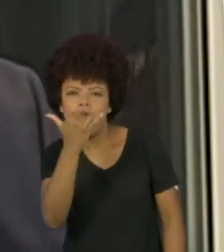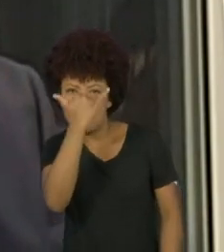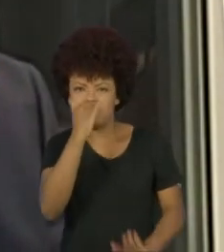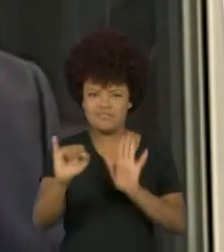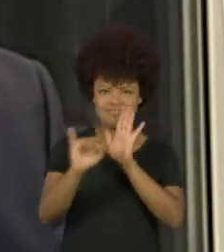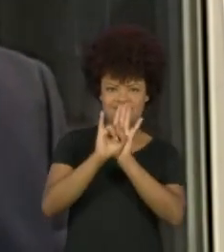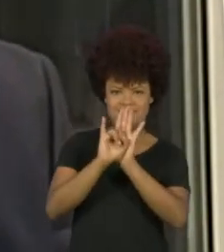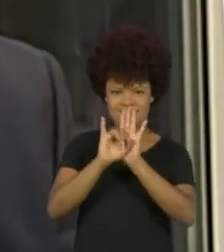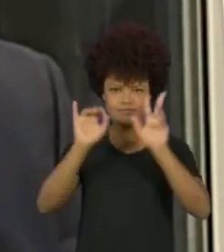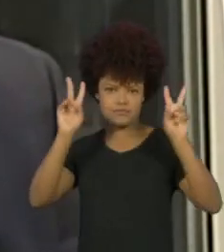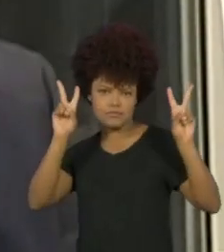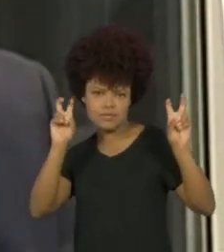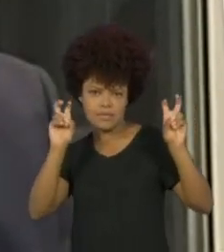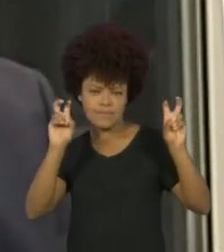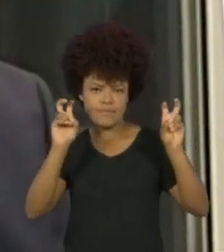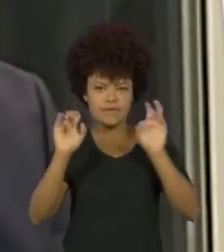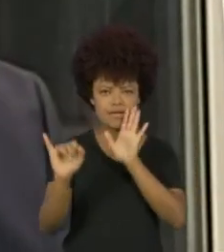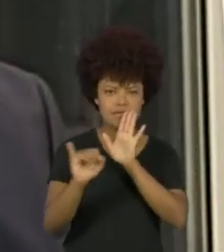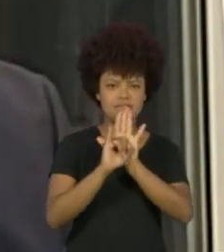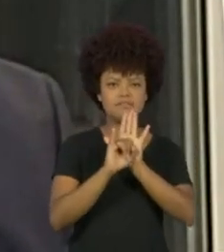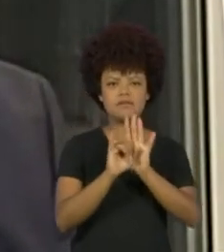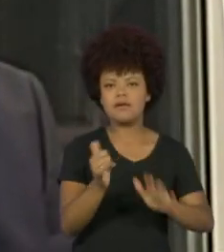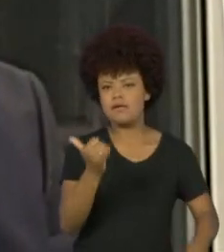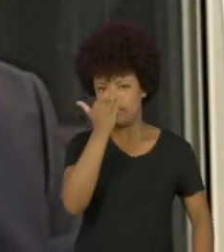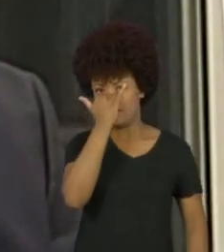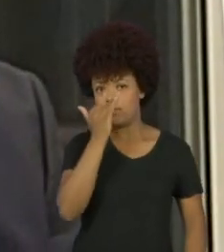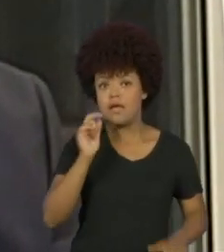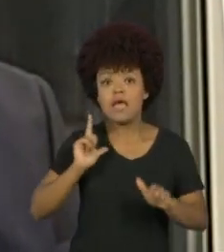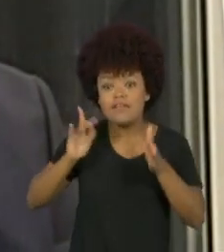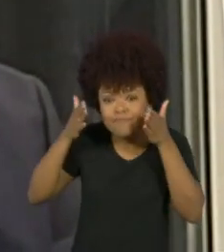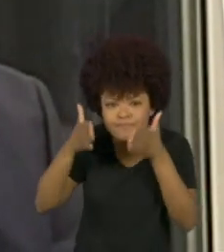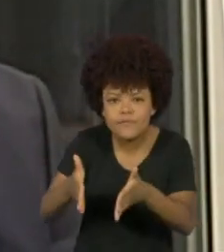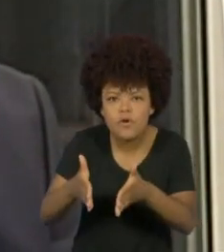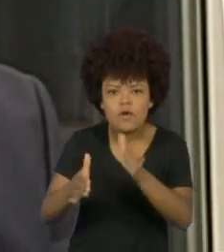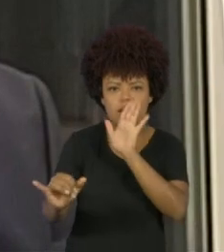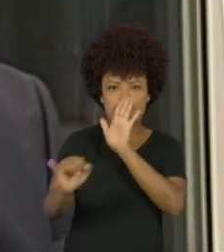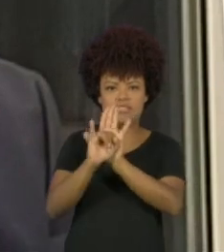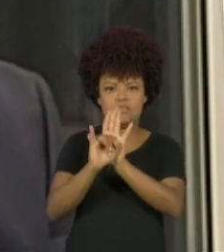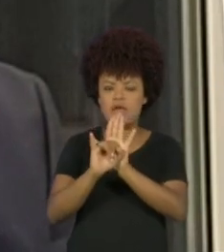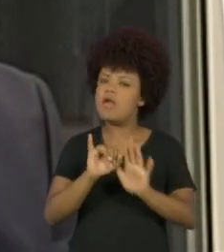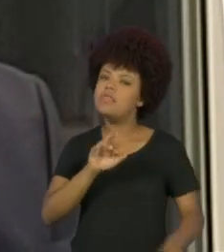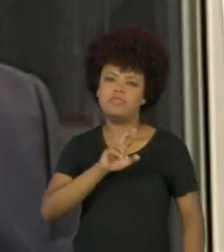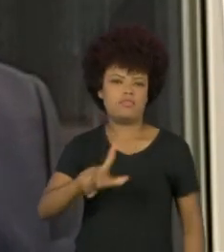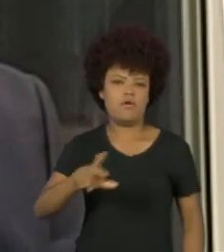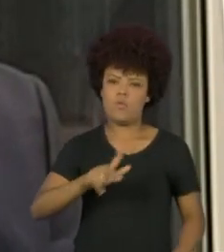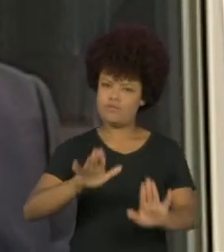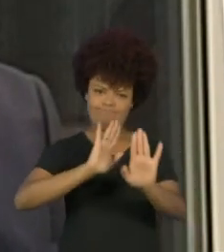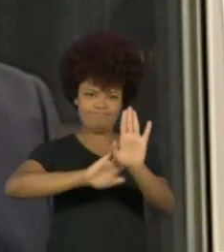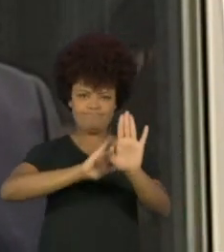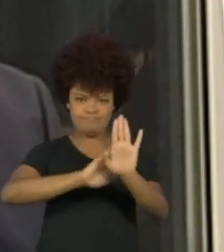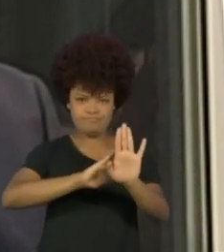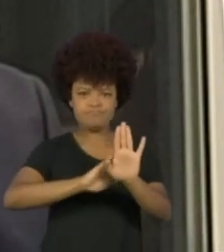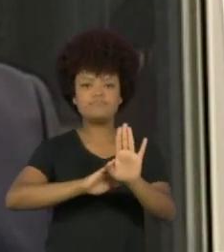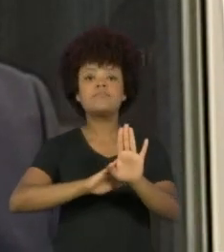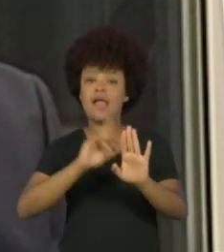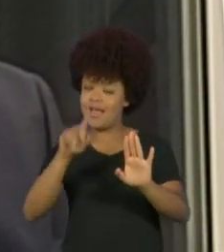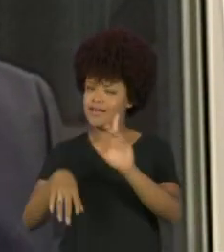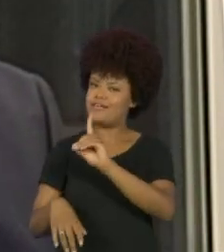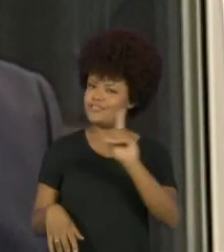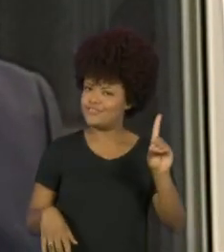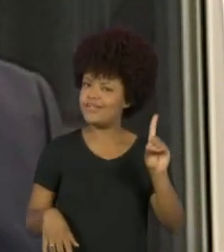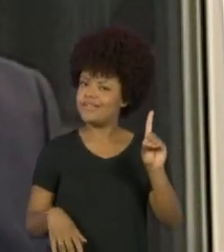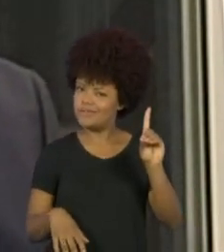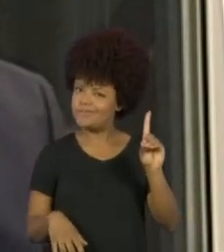Quem que fica focado em identidade? Não é a esquerda, é a extrema-direita. Quem que fica falando América para os americanos?